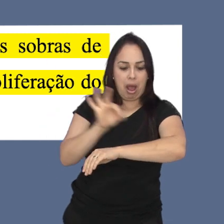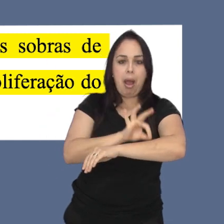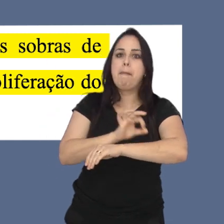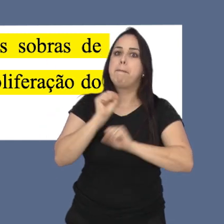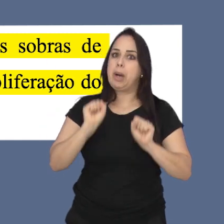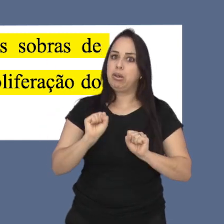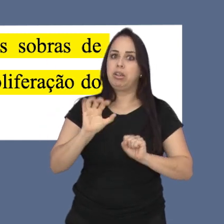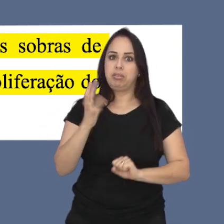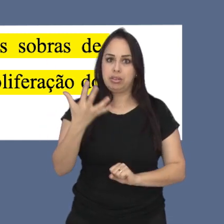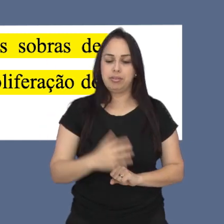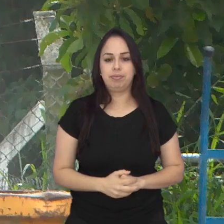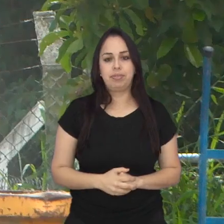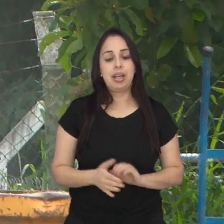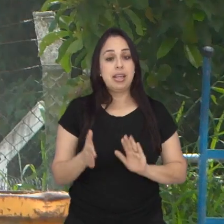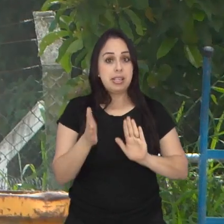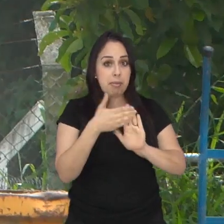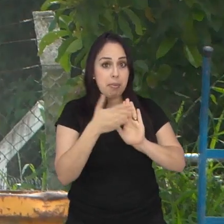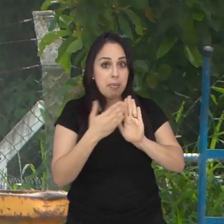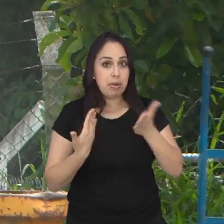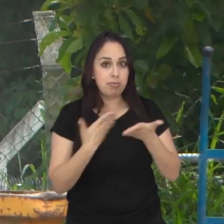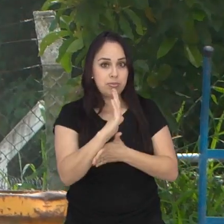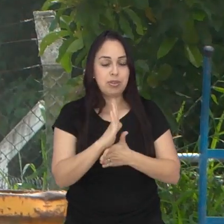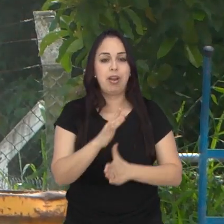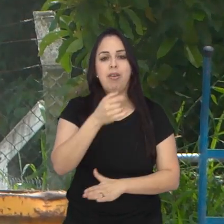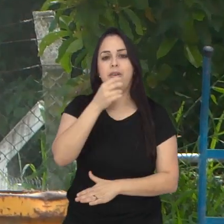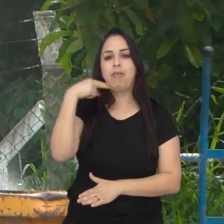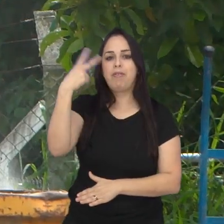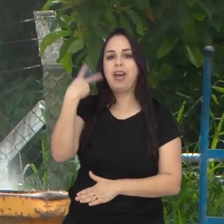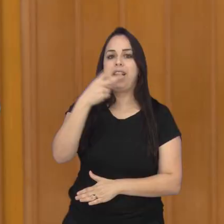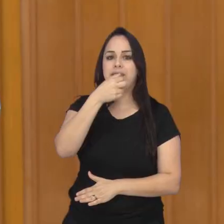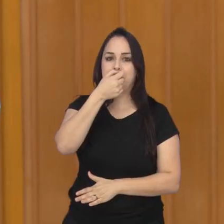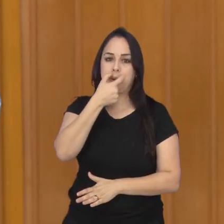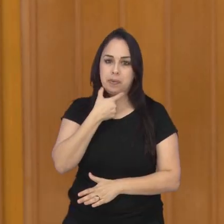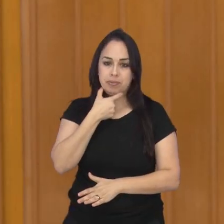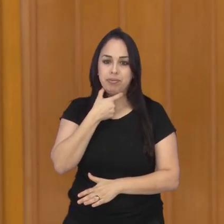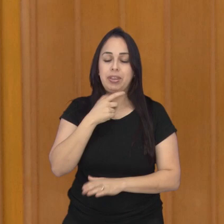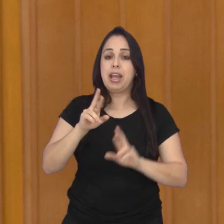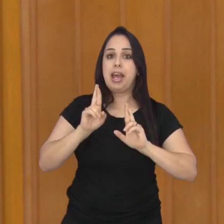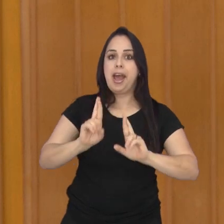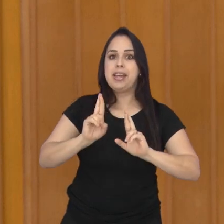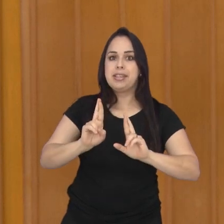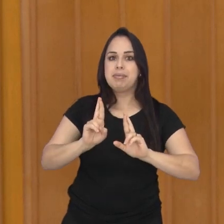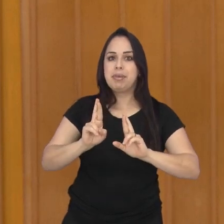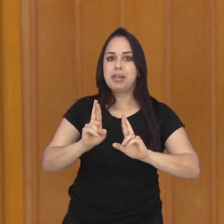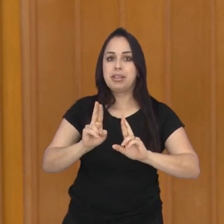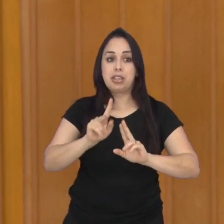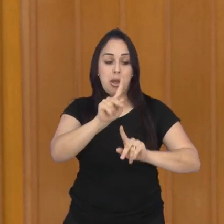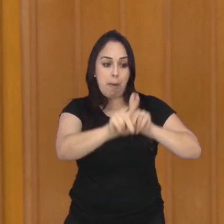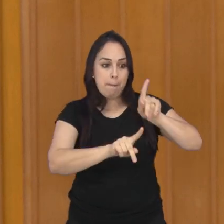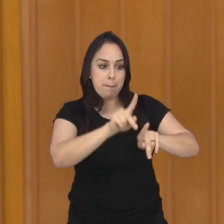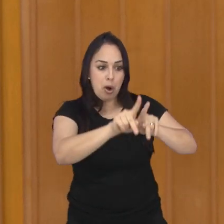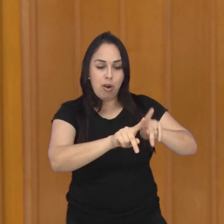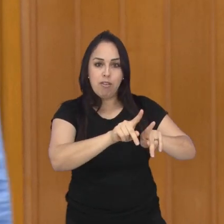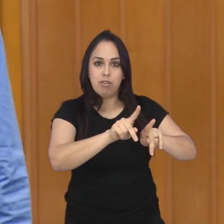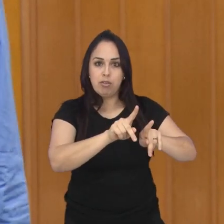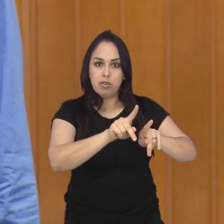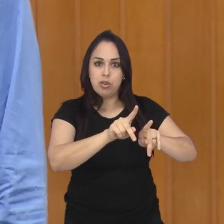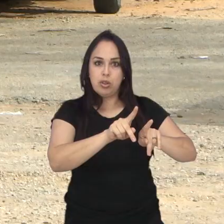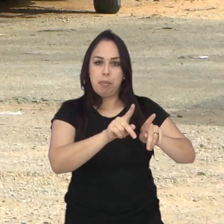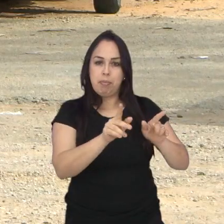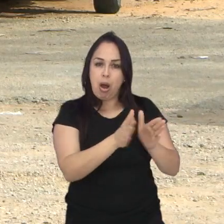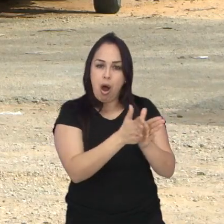mosquito transmissor da dengue. E caso a proposta seja aprovada, o vereador Roberto do Elevem espera que não só a